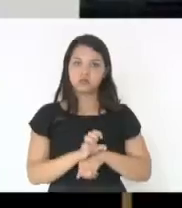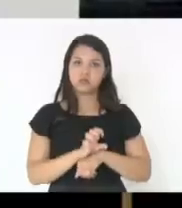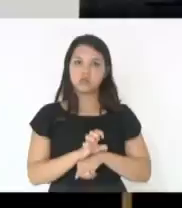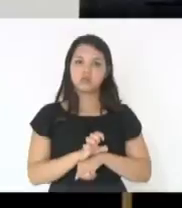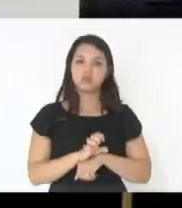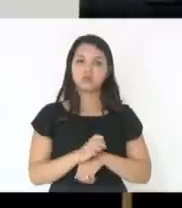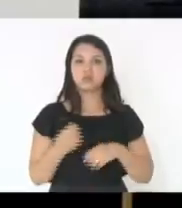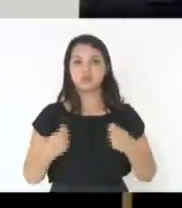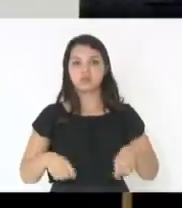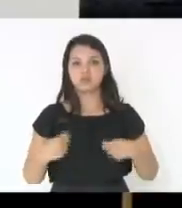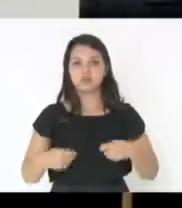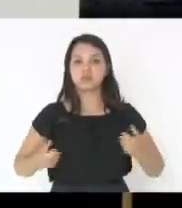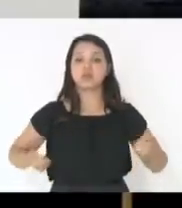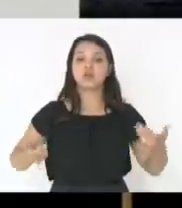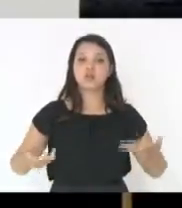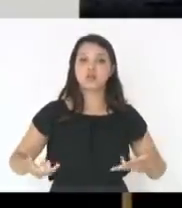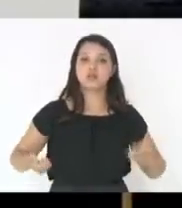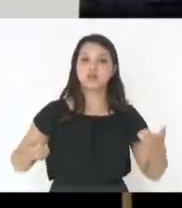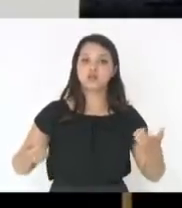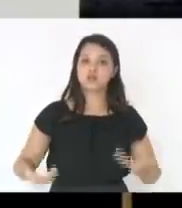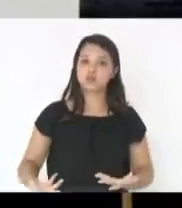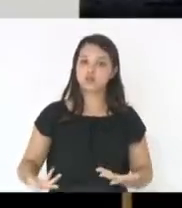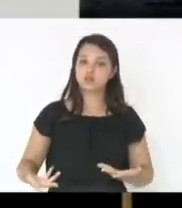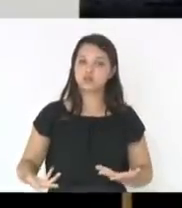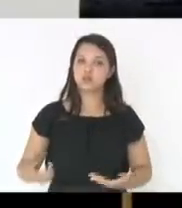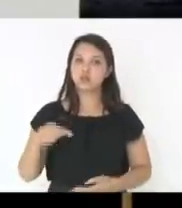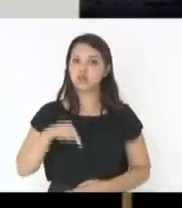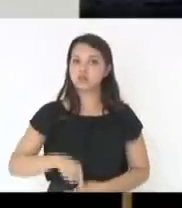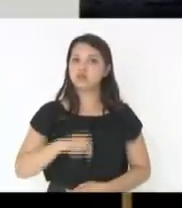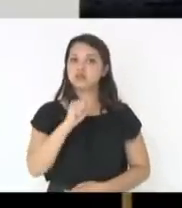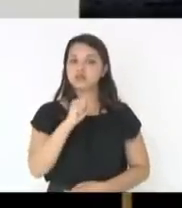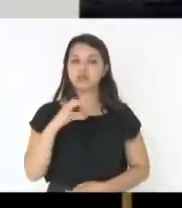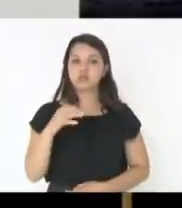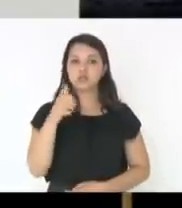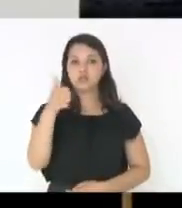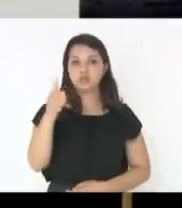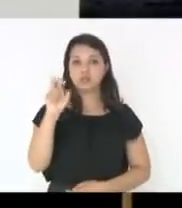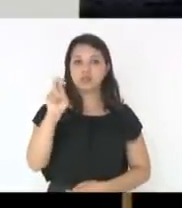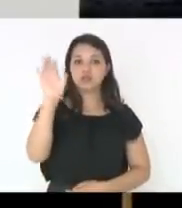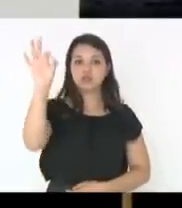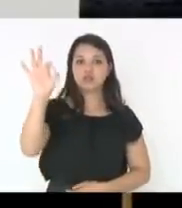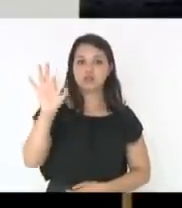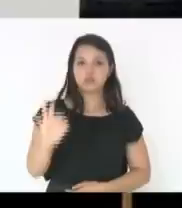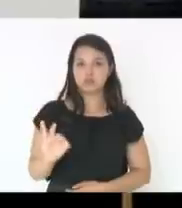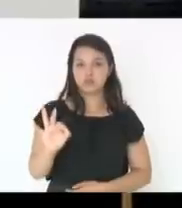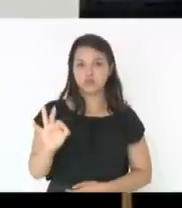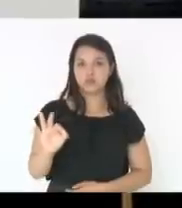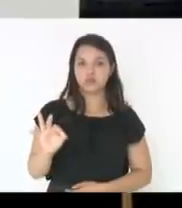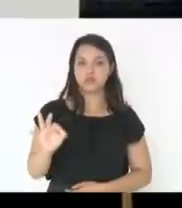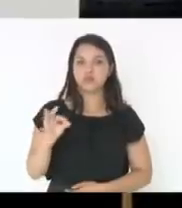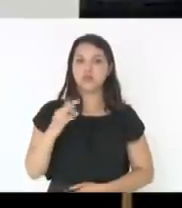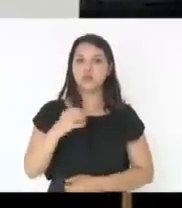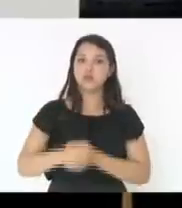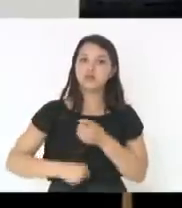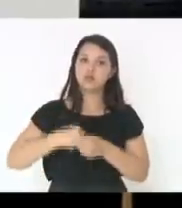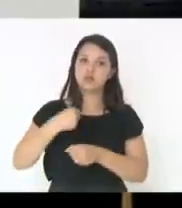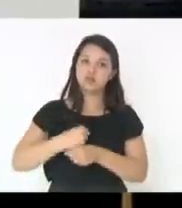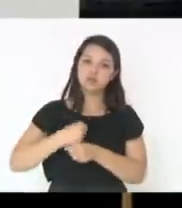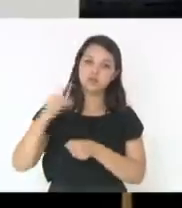gastar aqui em Santa Catarina 15% a partir do ano que vem